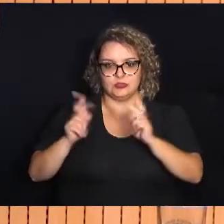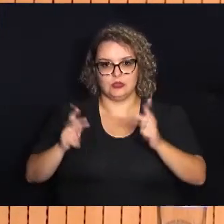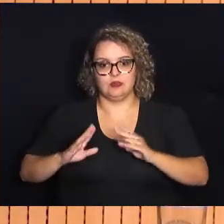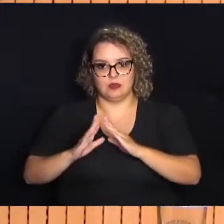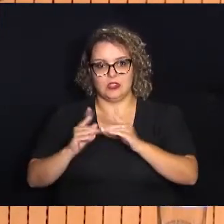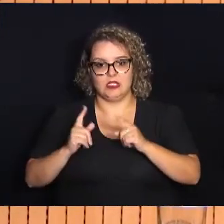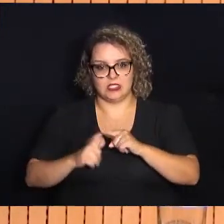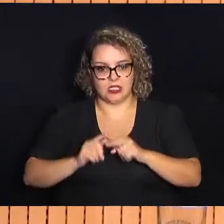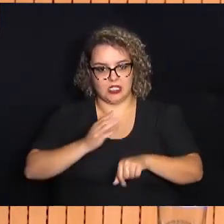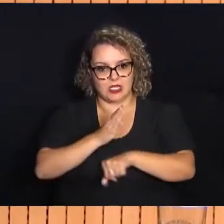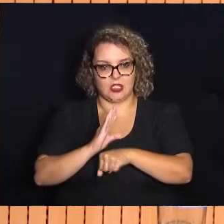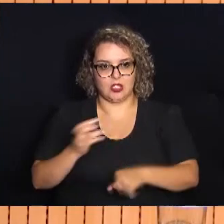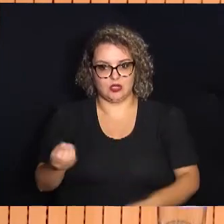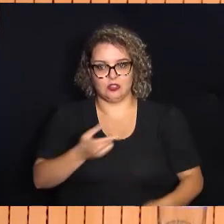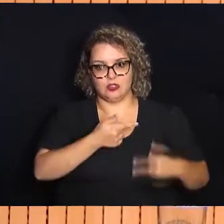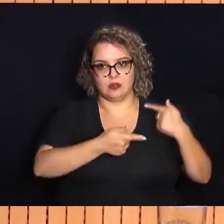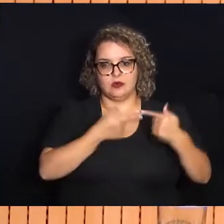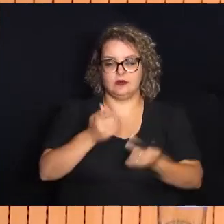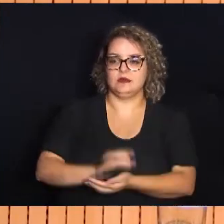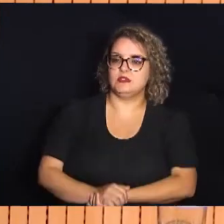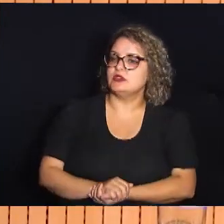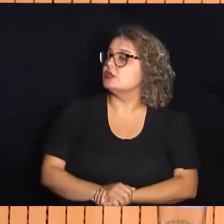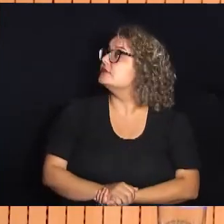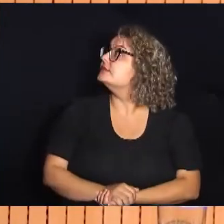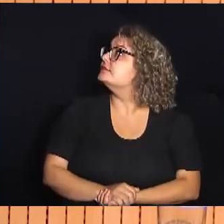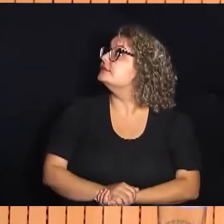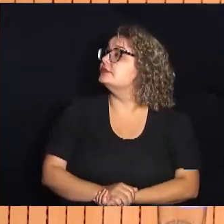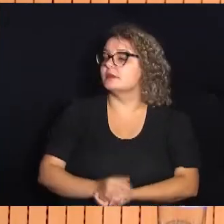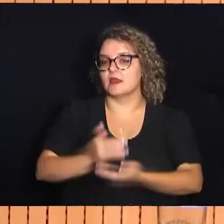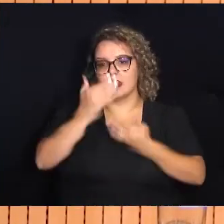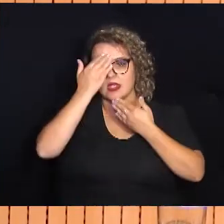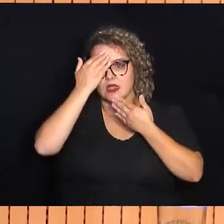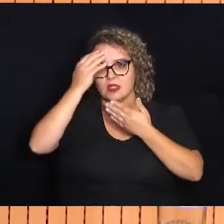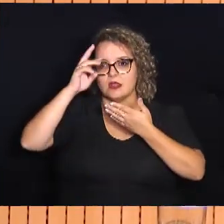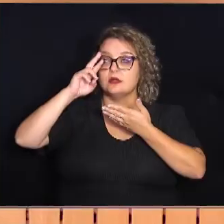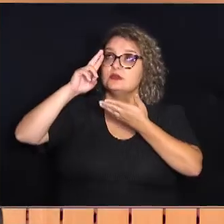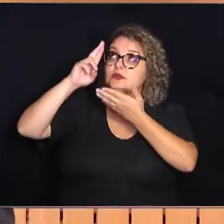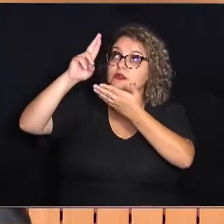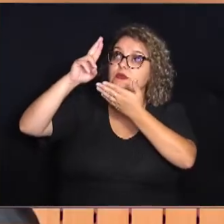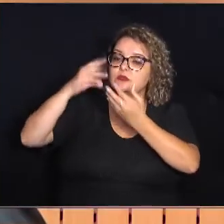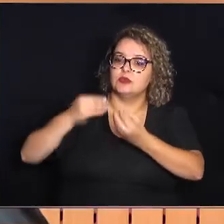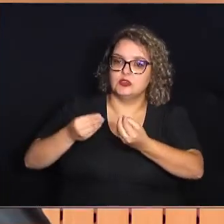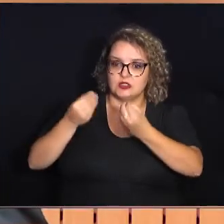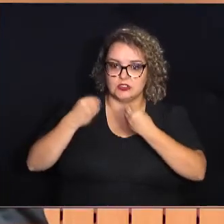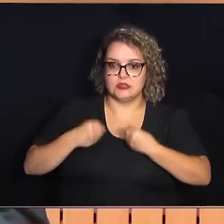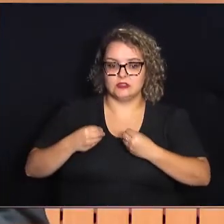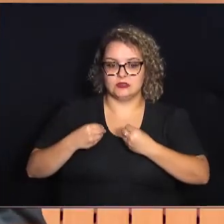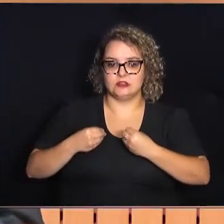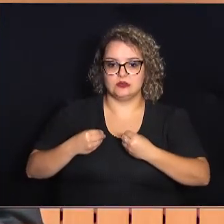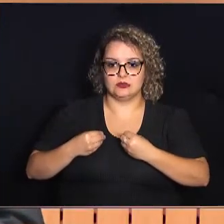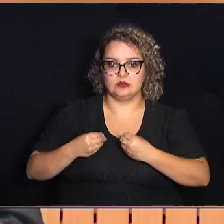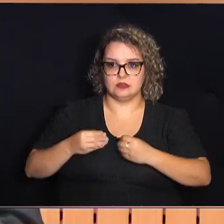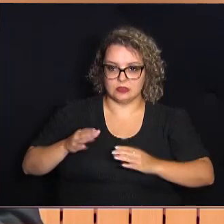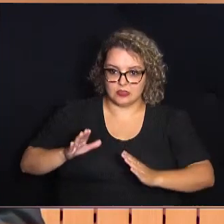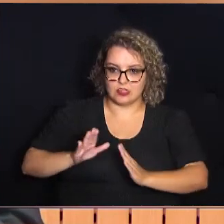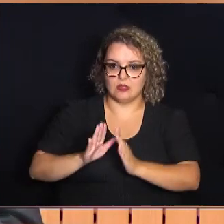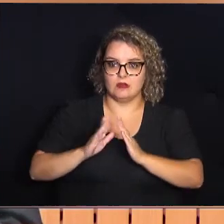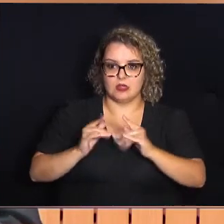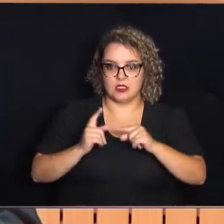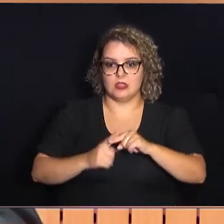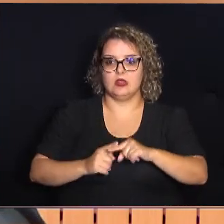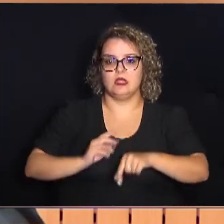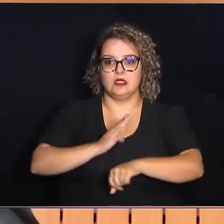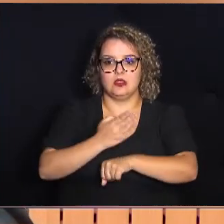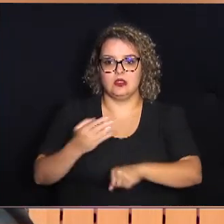Paz para a Igreja Batista Nova Geração. E agradecer ao Senhor por ele ter nos permitido estar à